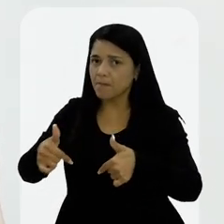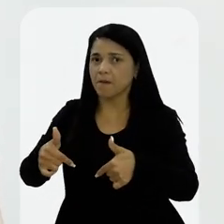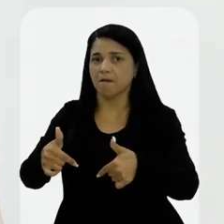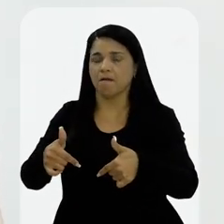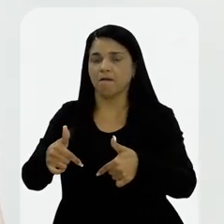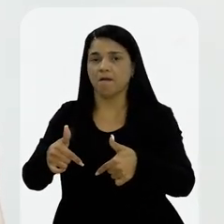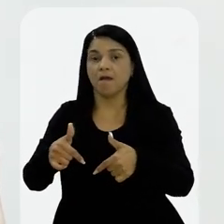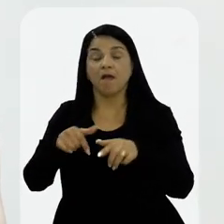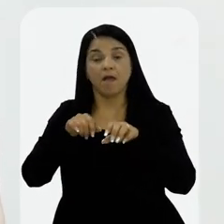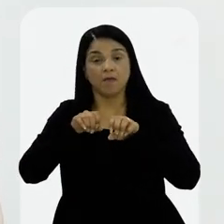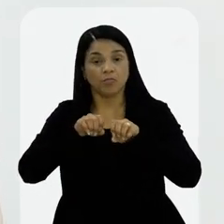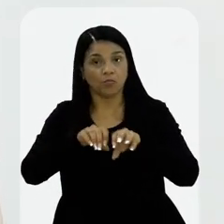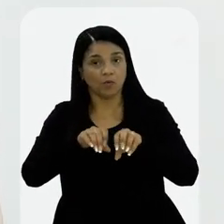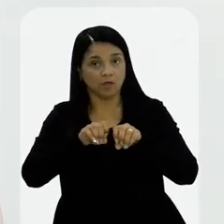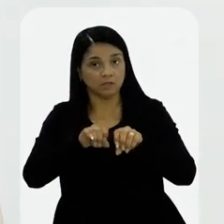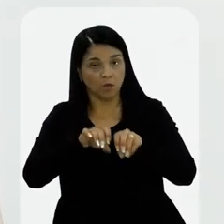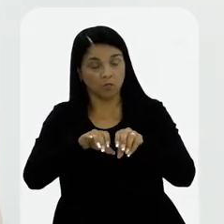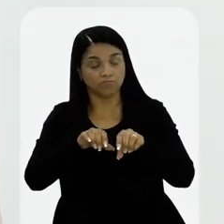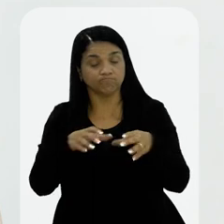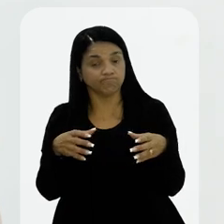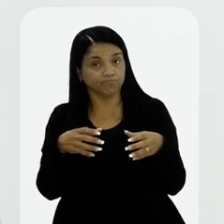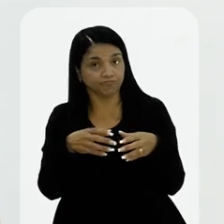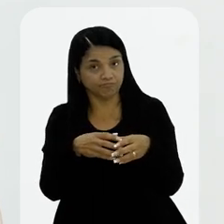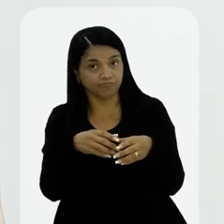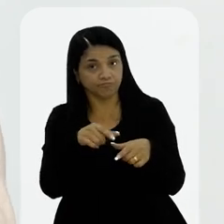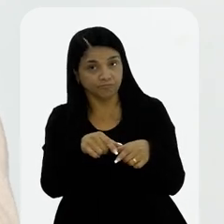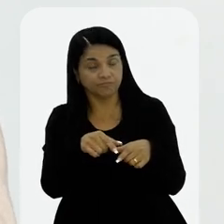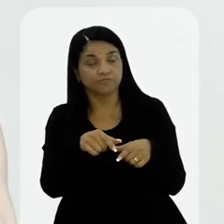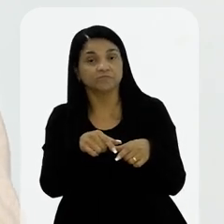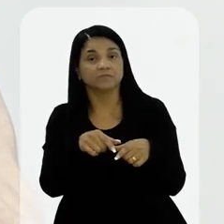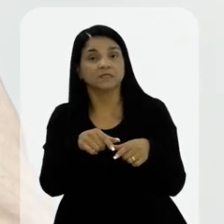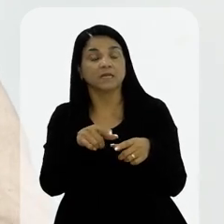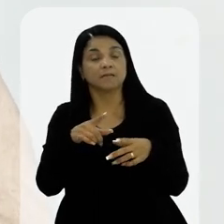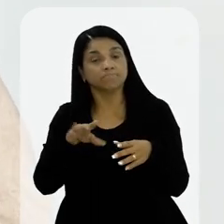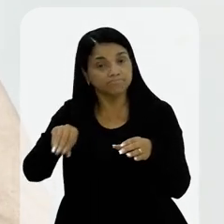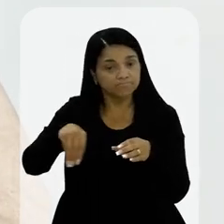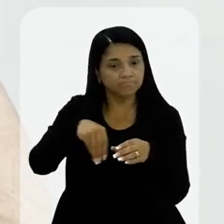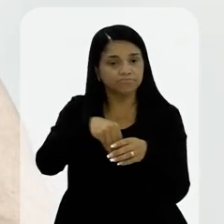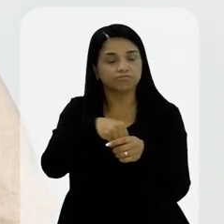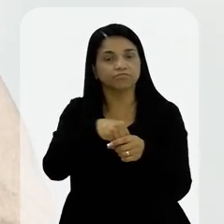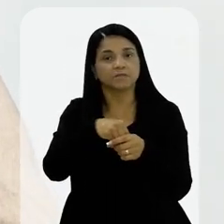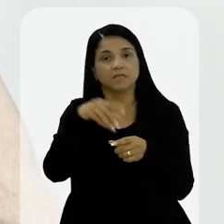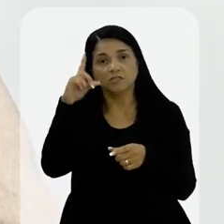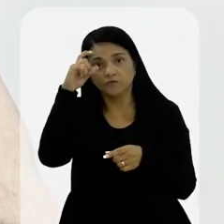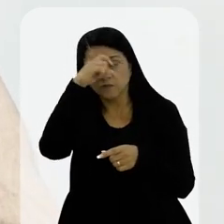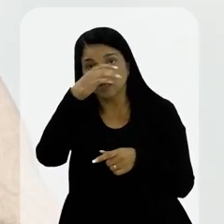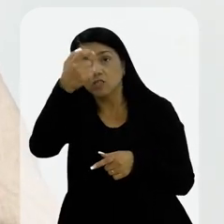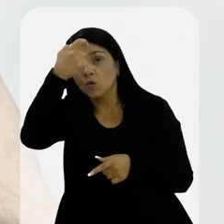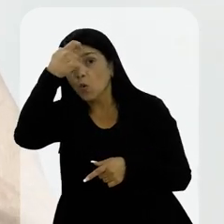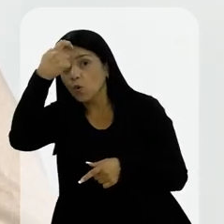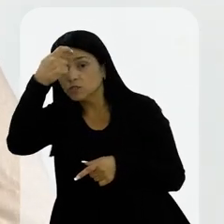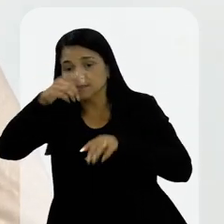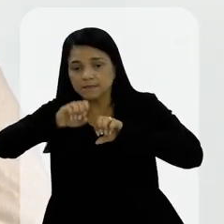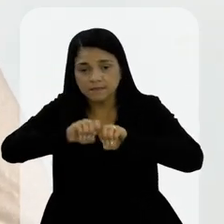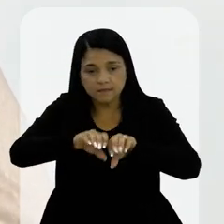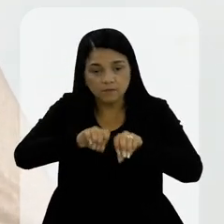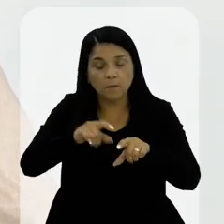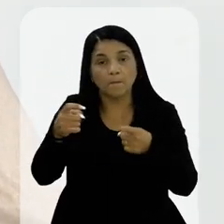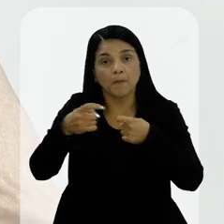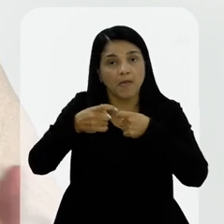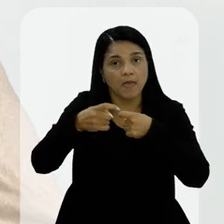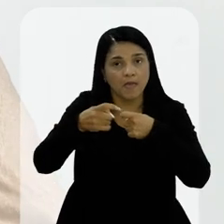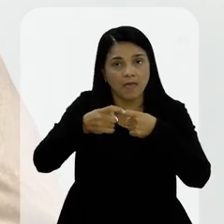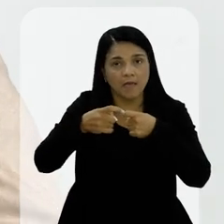enfrentamento. E a educação, nesse outro ponto, ela entra na grande complexidade também, na conscientização